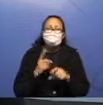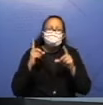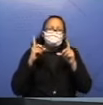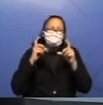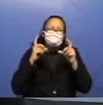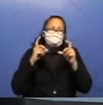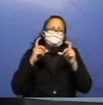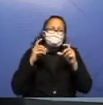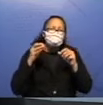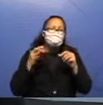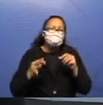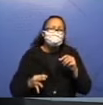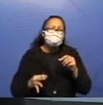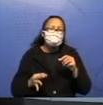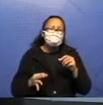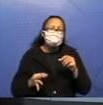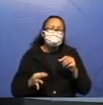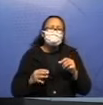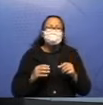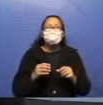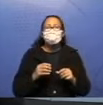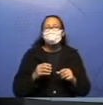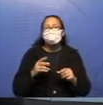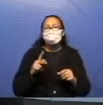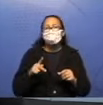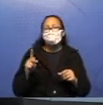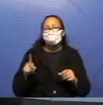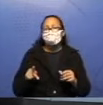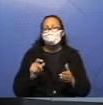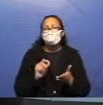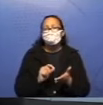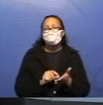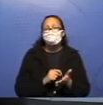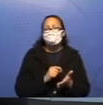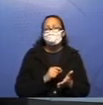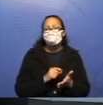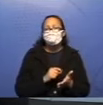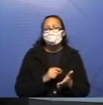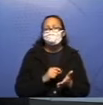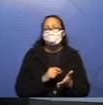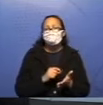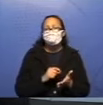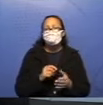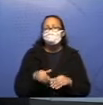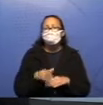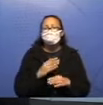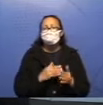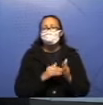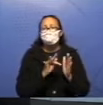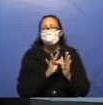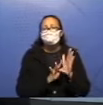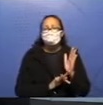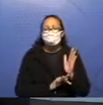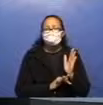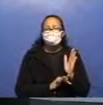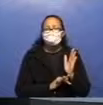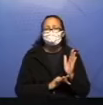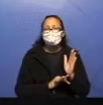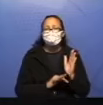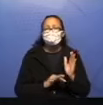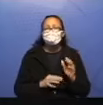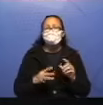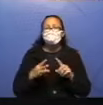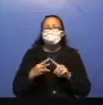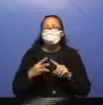professora poder corrigir o texto inteiro. Tá certo? Aqui, vocês vão perceber que são três passo a passo para te ajudar